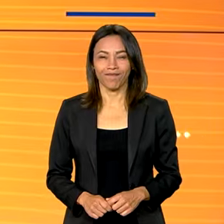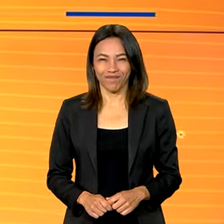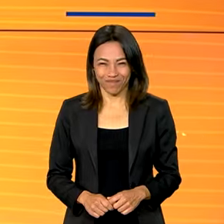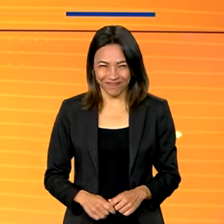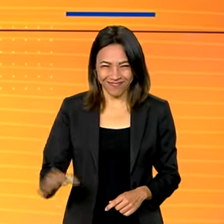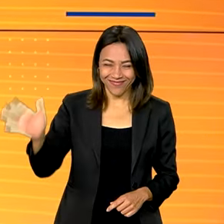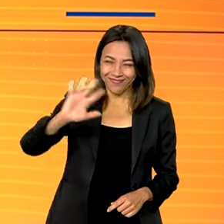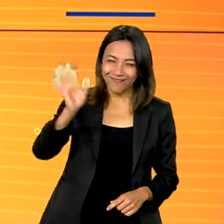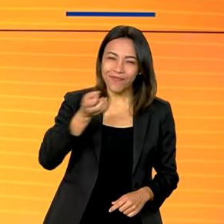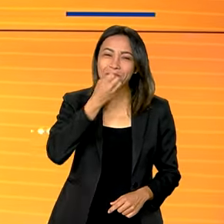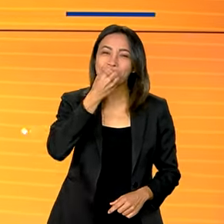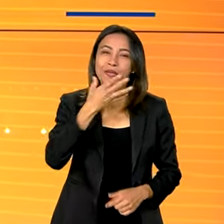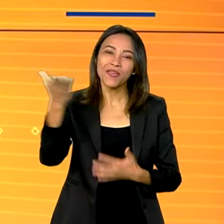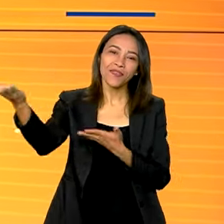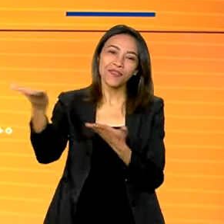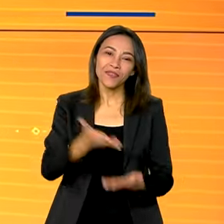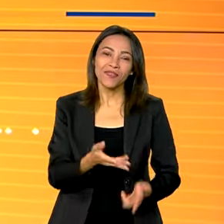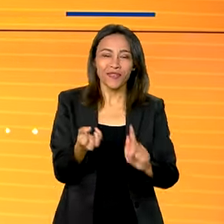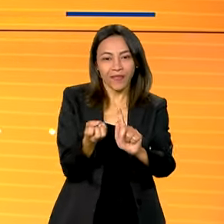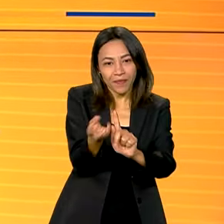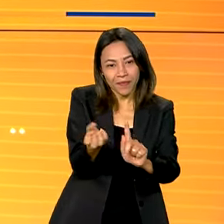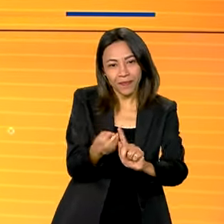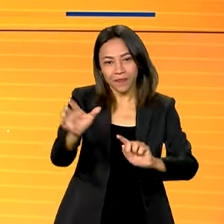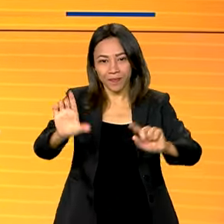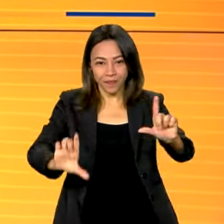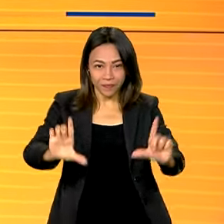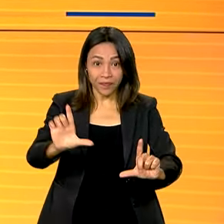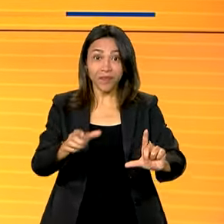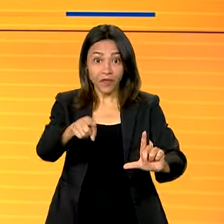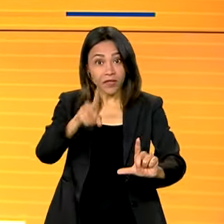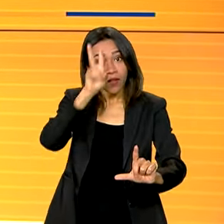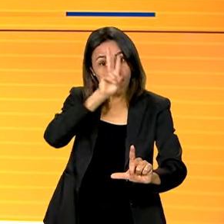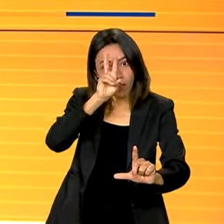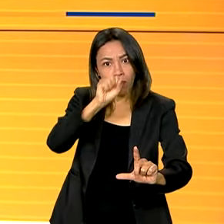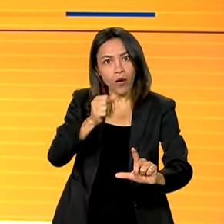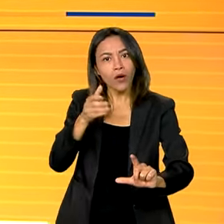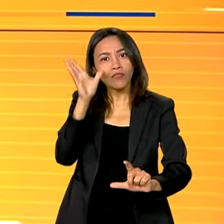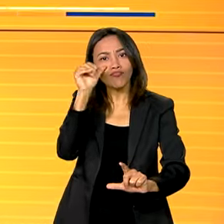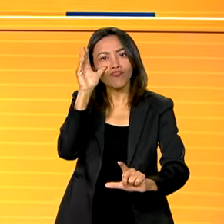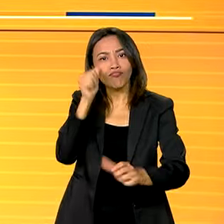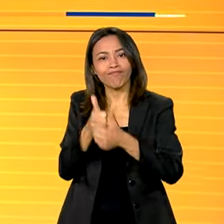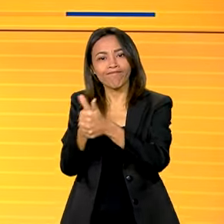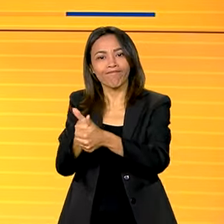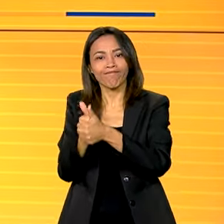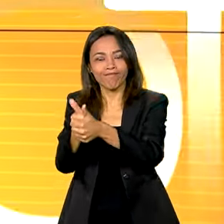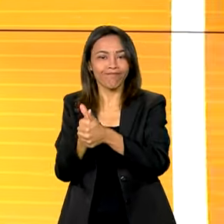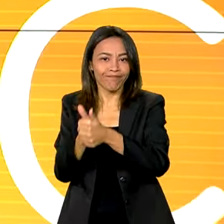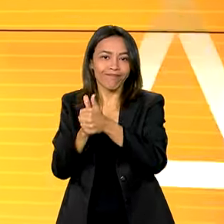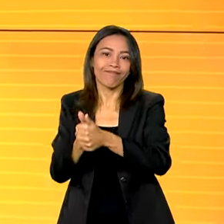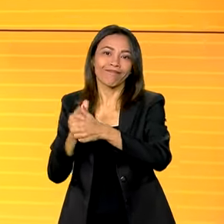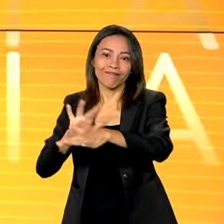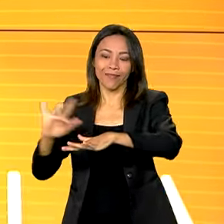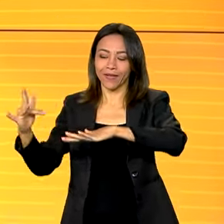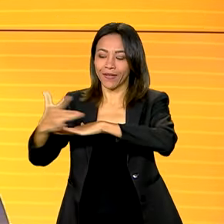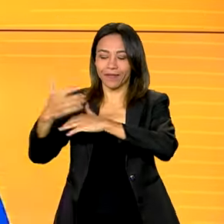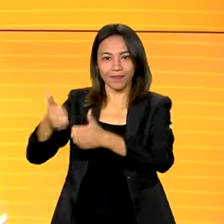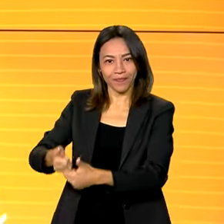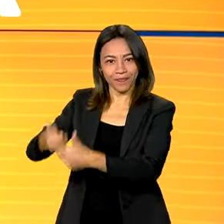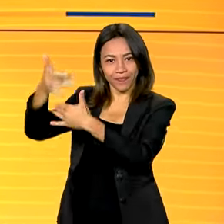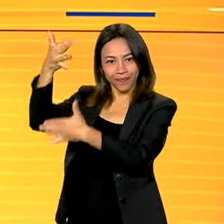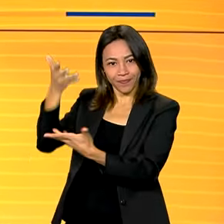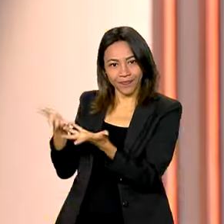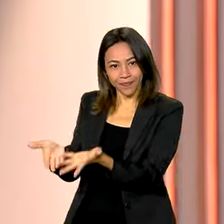Olá, seja muito bem-vindo ao canal GOV. Lembrando que você pode nos acompanhar também ao vivo pelas redes sociais.